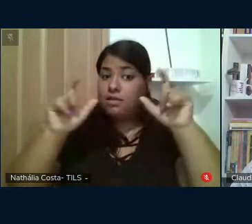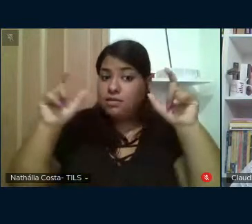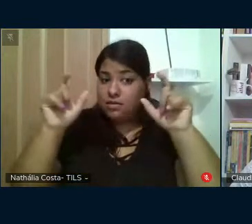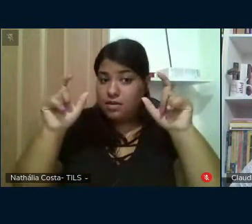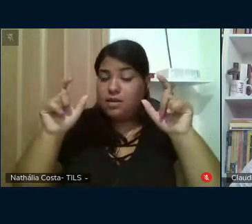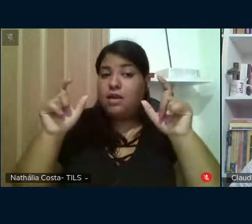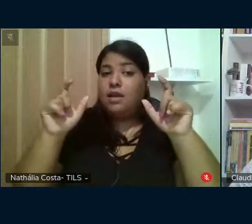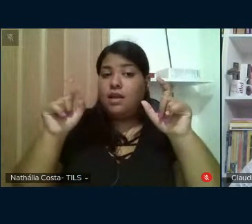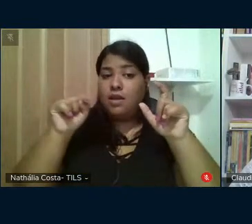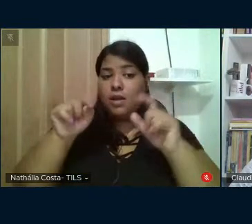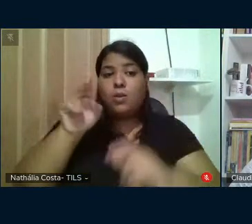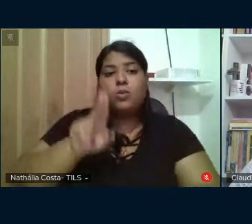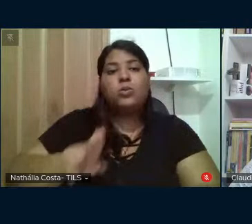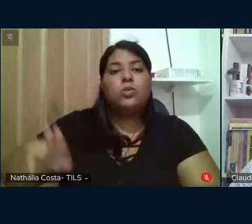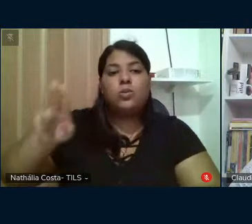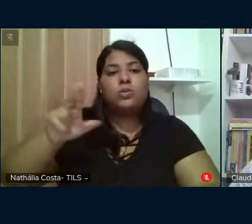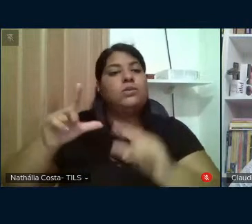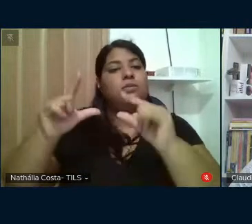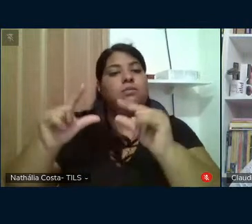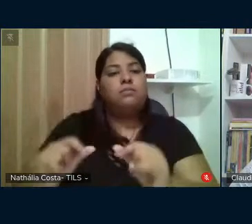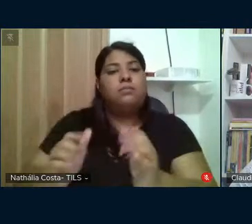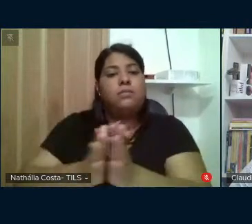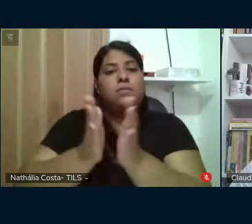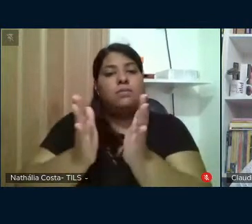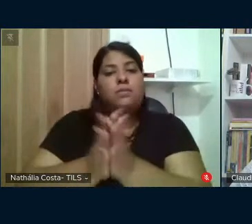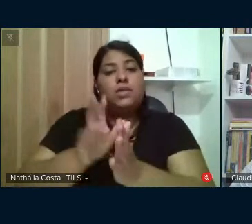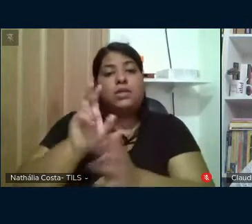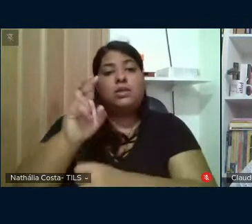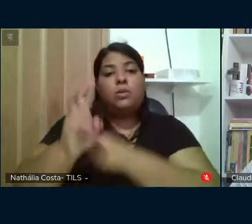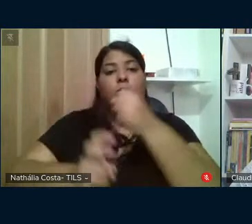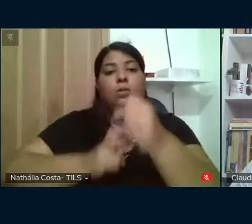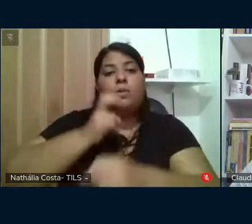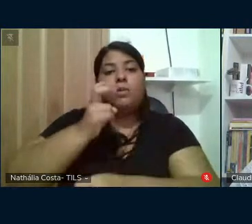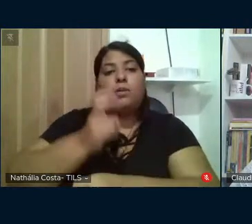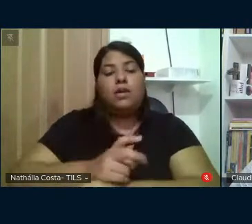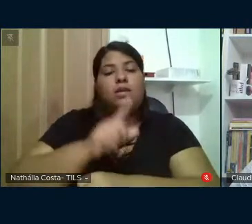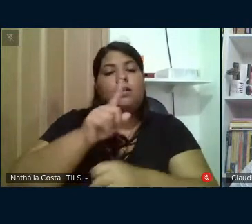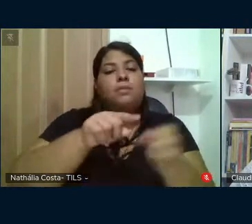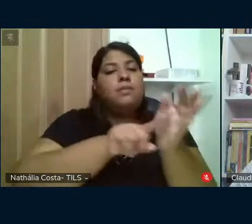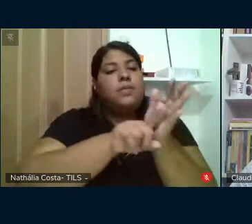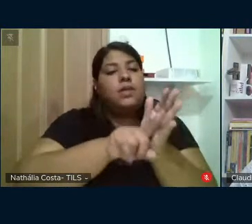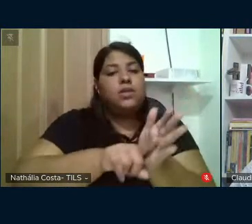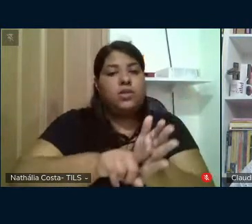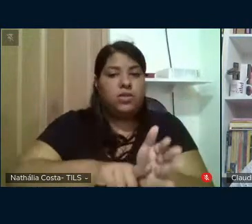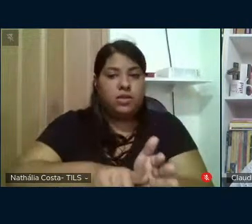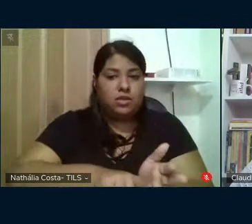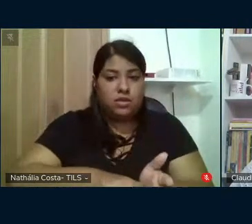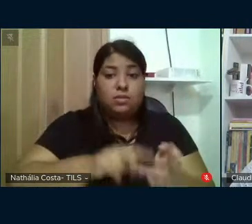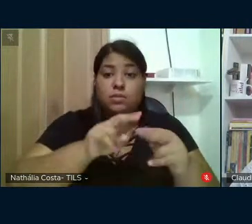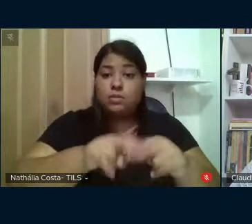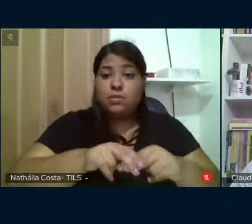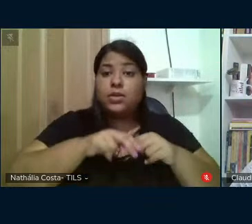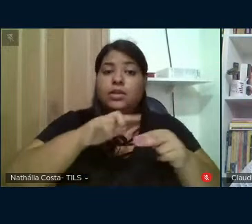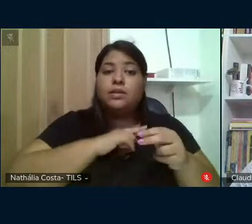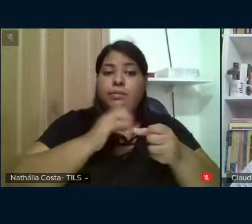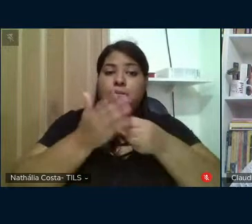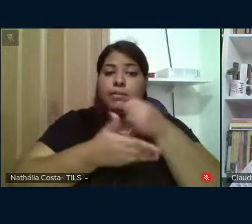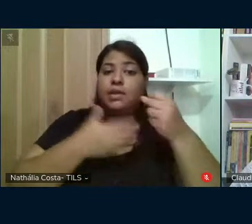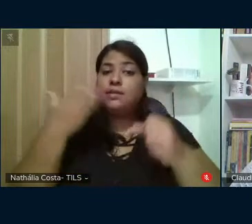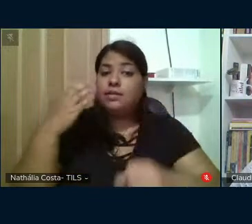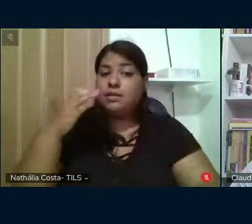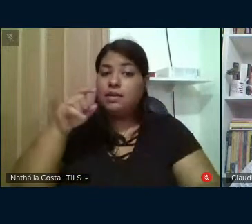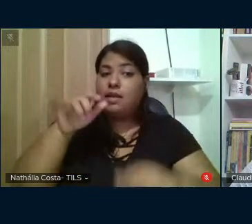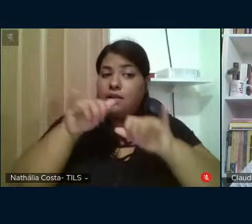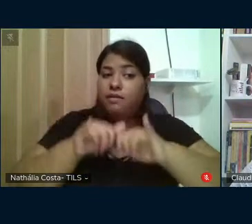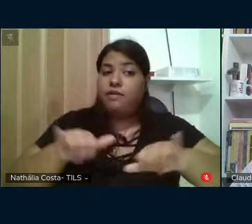meta ousada de erradicação da pobreza em cinco anos foi suscitada pelo pesquisador, portanto, havia uma base científica para essa